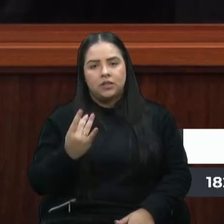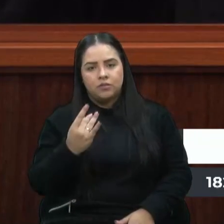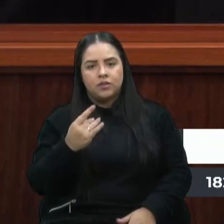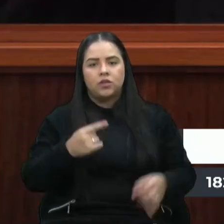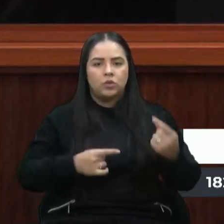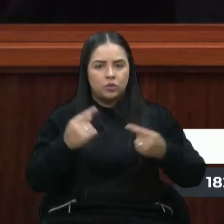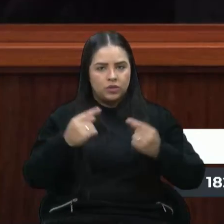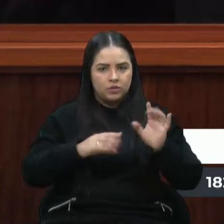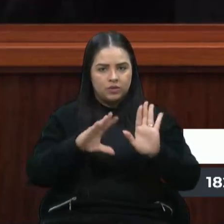discussão dessa emenda. Muito obrigada.